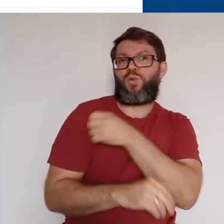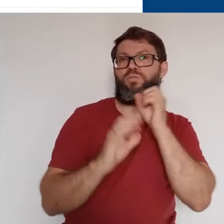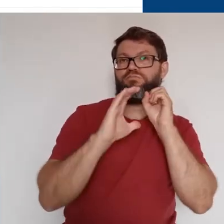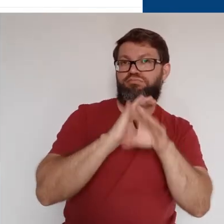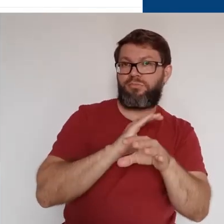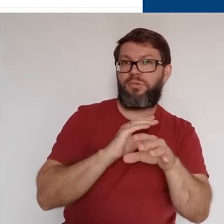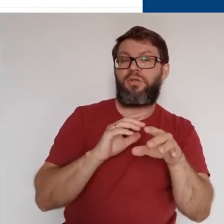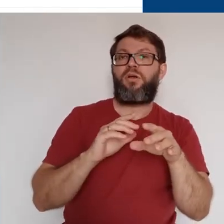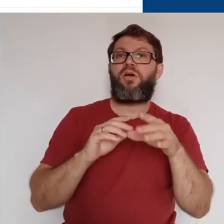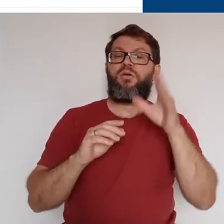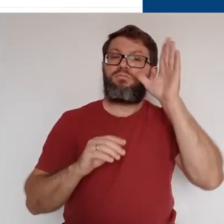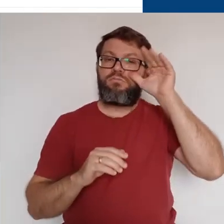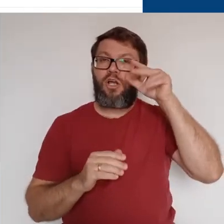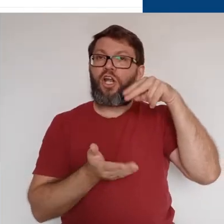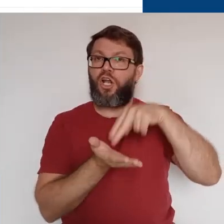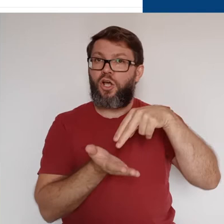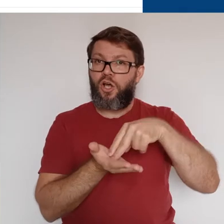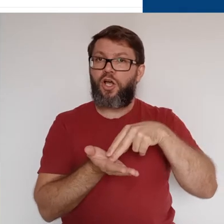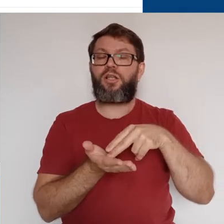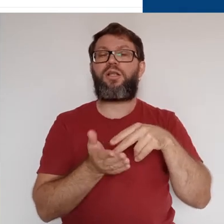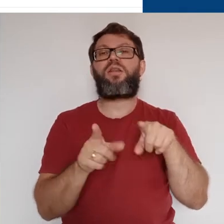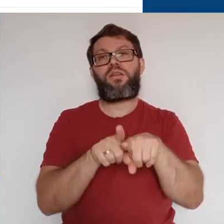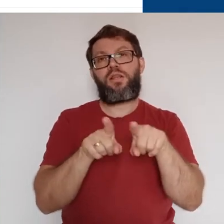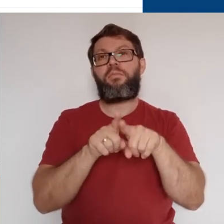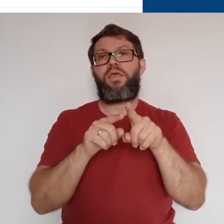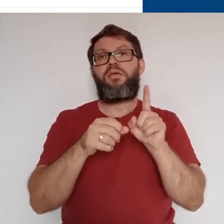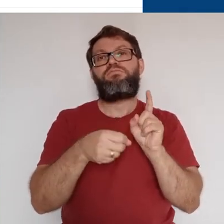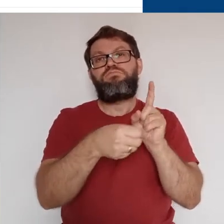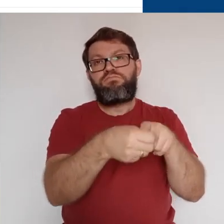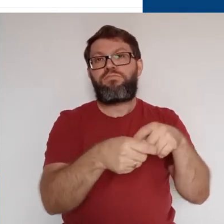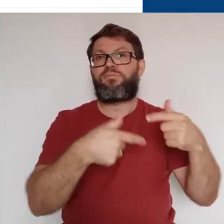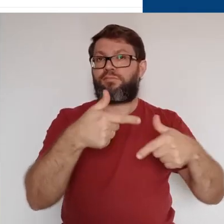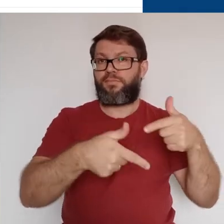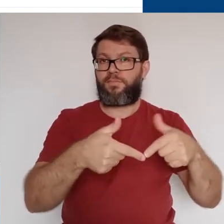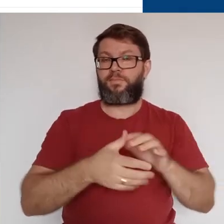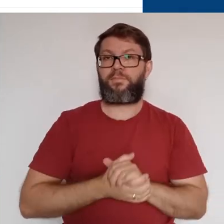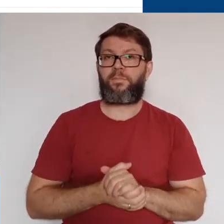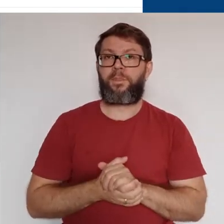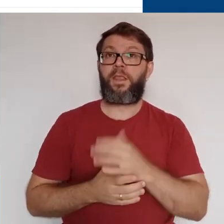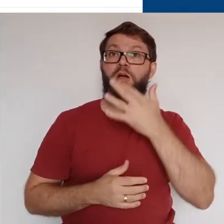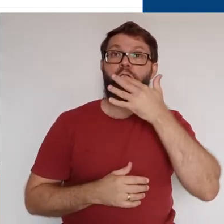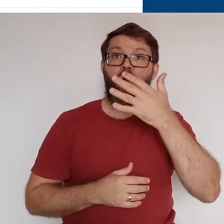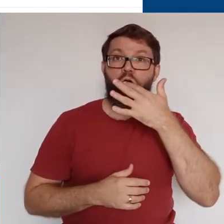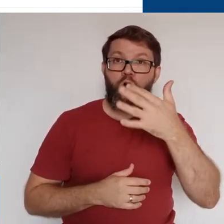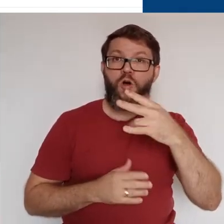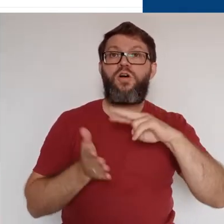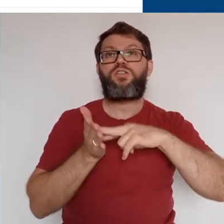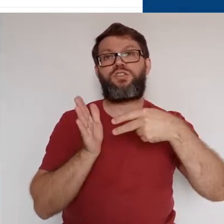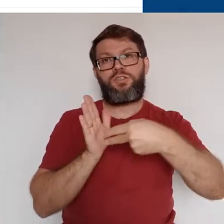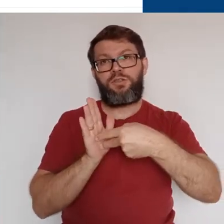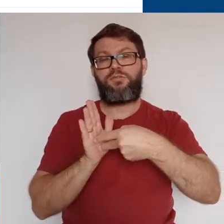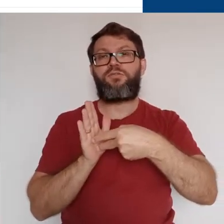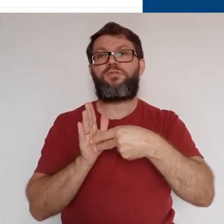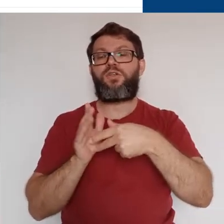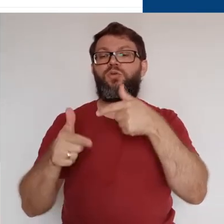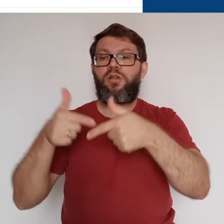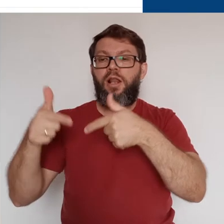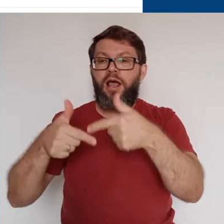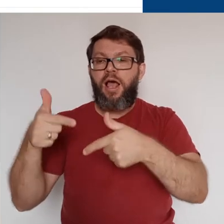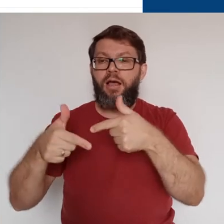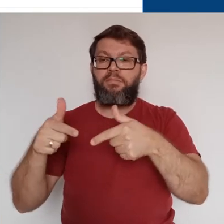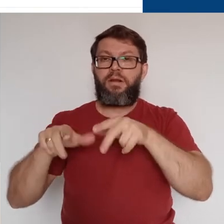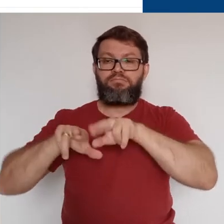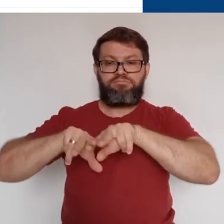inserir as notas e também devolver os trabalhos. Através das cores, é possível conhecer o status de uma atividade